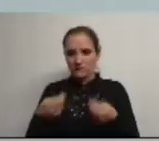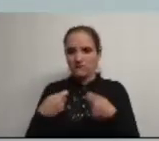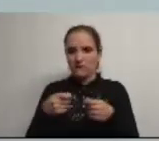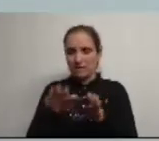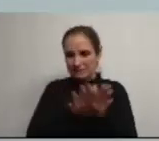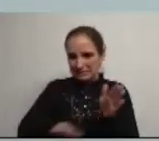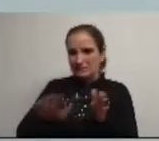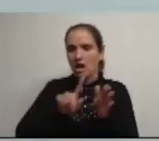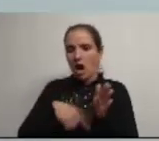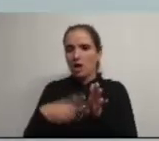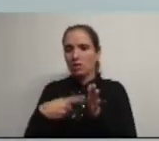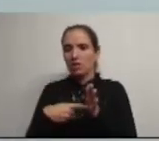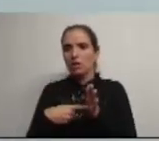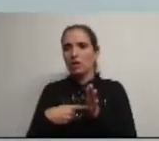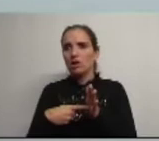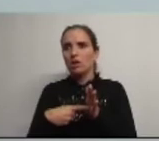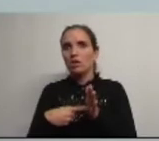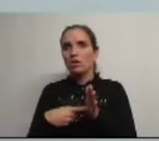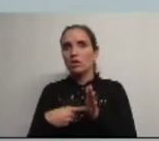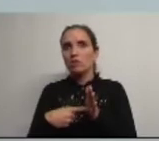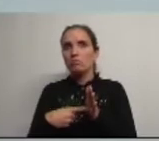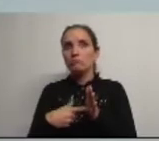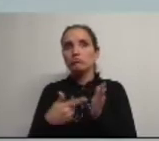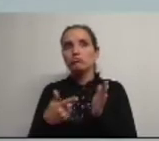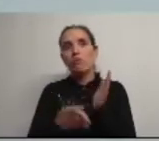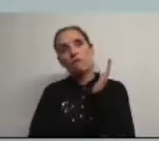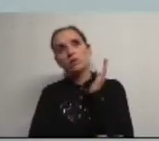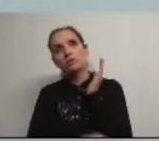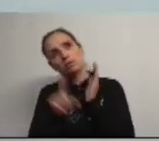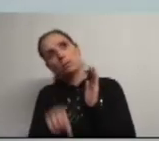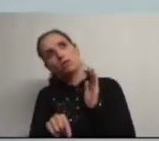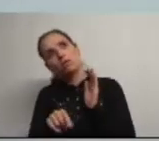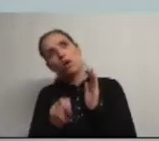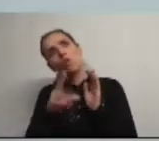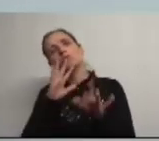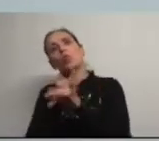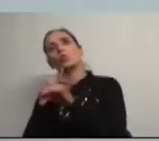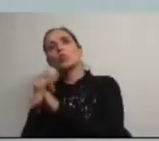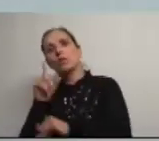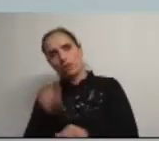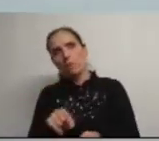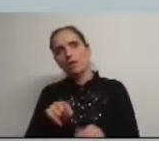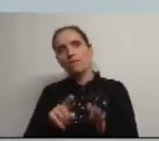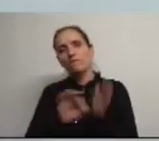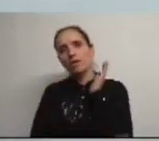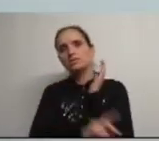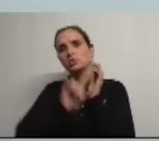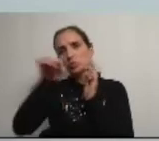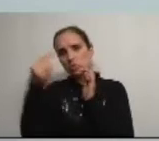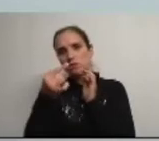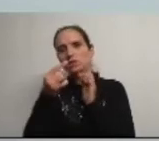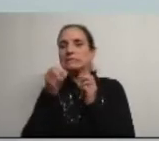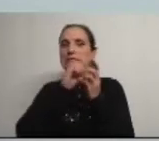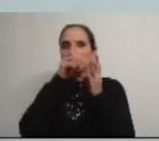em Agda que eu também julgo ser freguesia ou também há nas outras freguesias que não é da Agda e outra